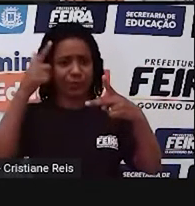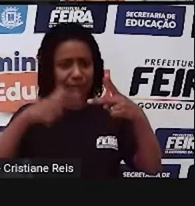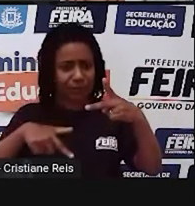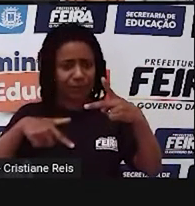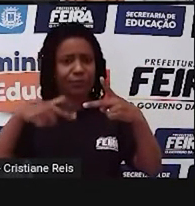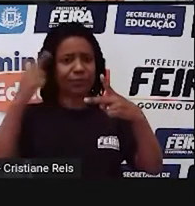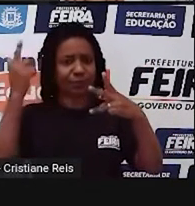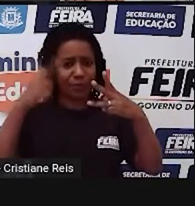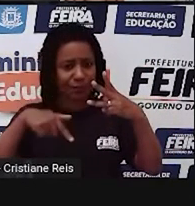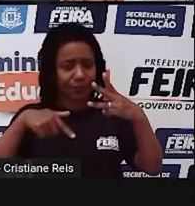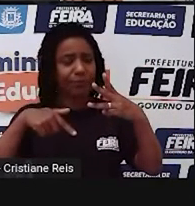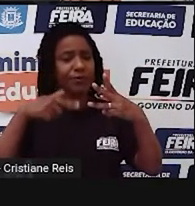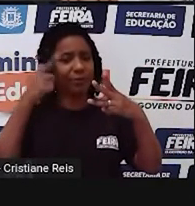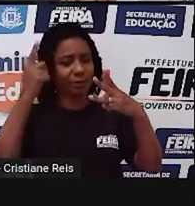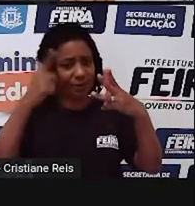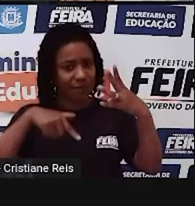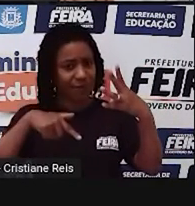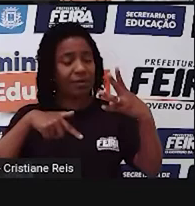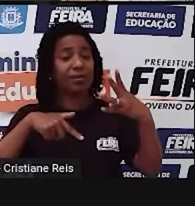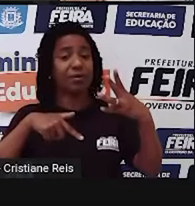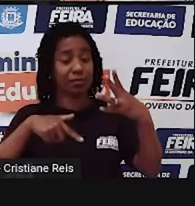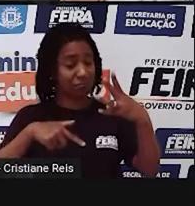two, three.